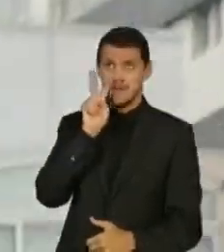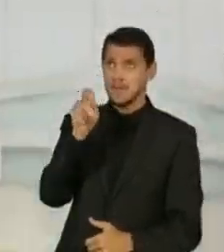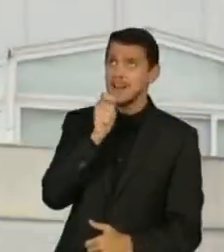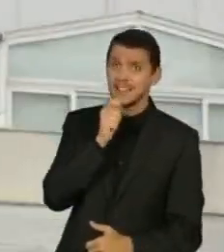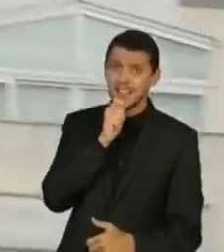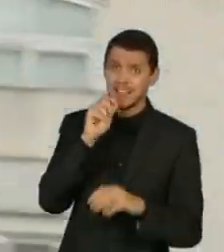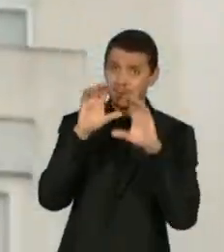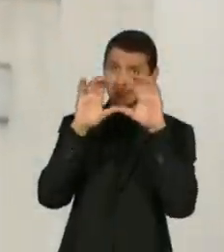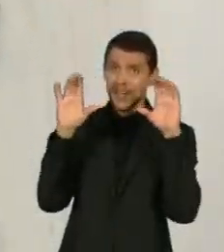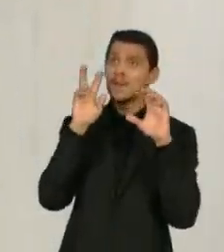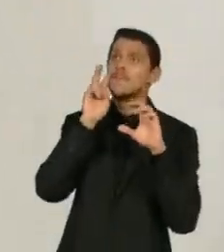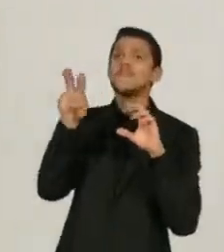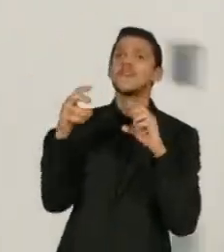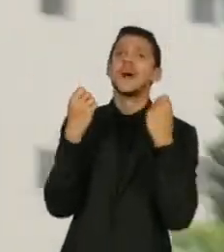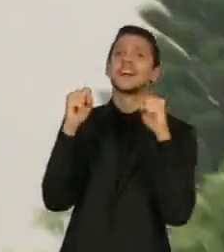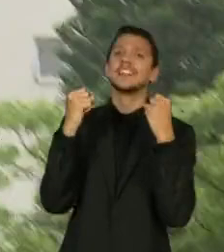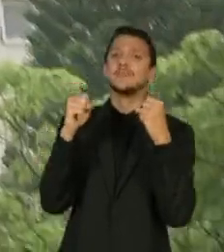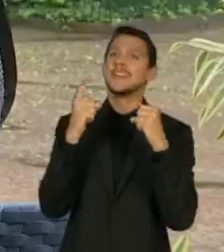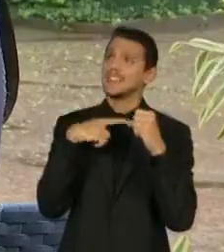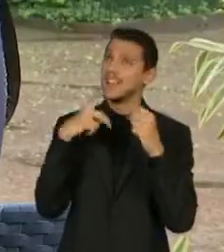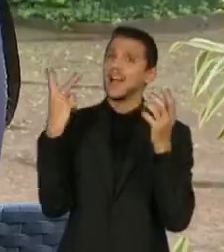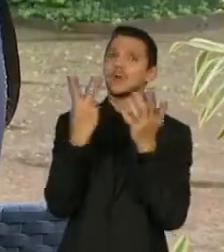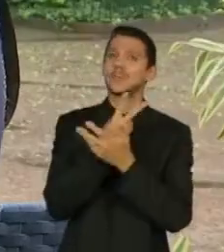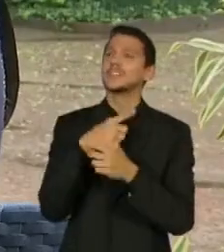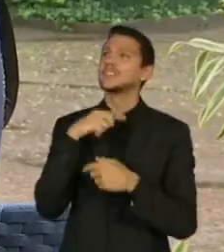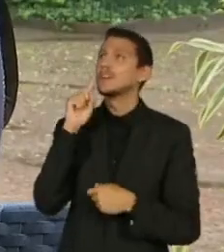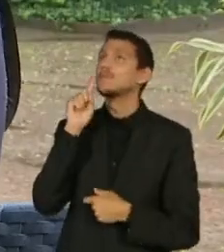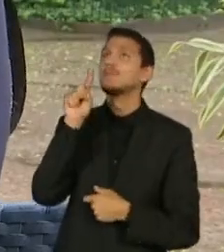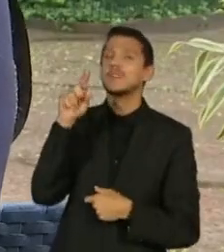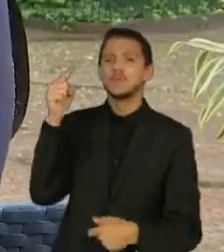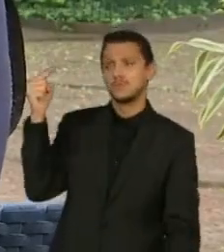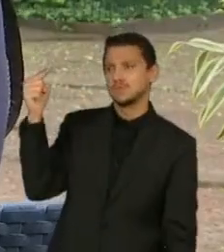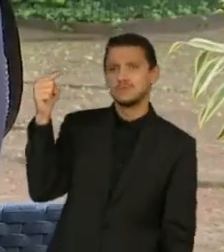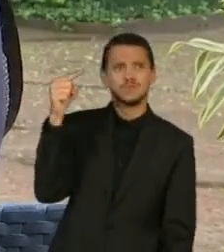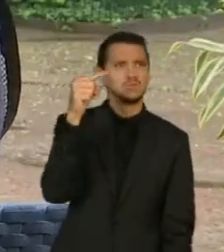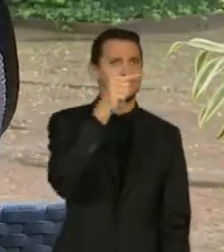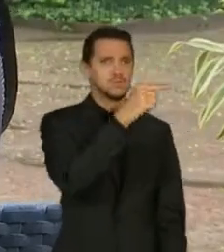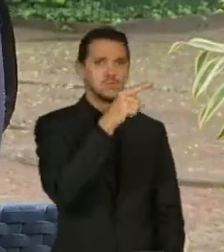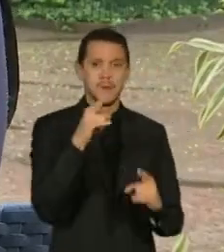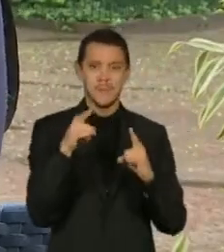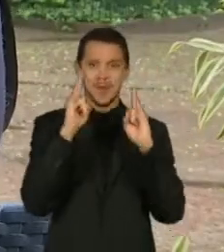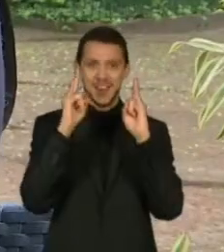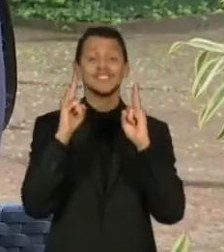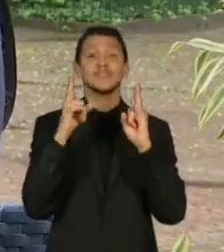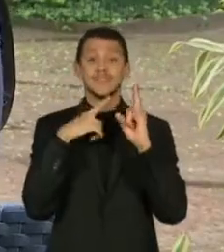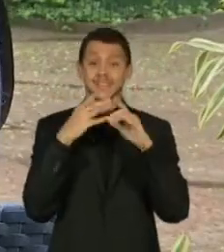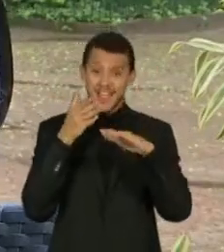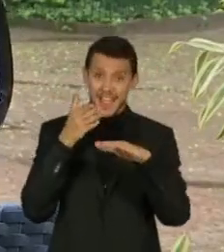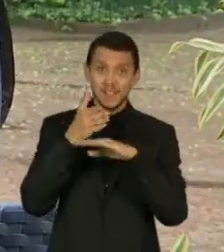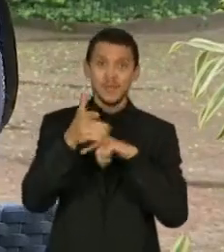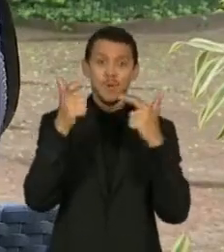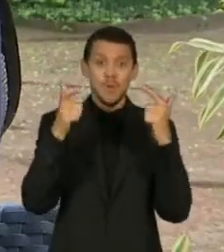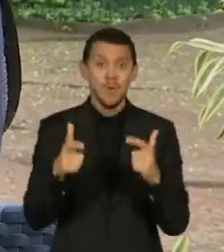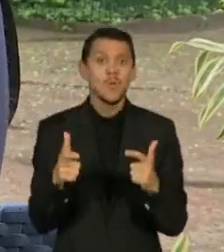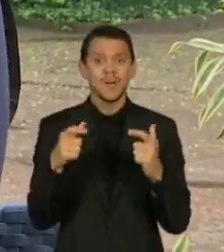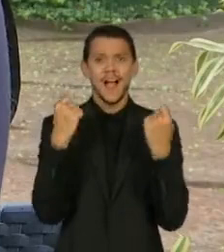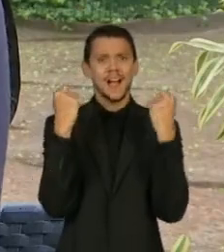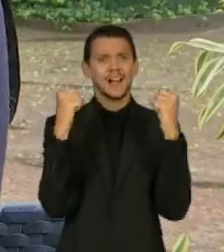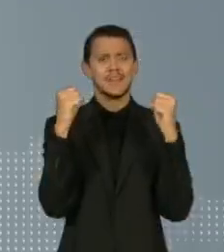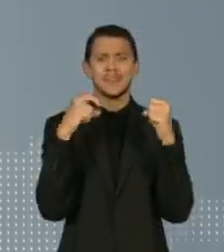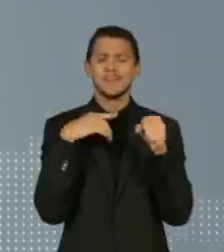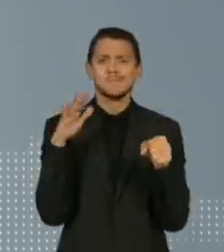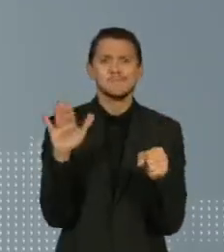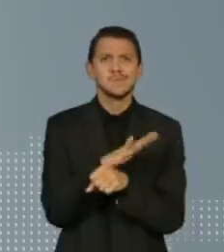atravessou um dos prédios do clube. Ele entrou na nossa academia, a academia estava lotada, e nós